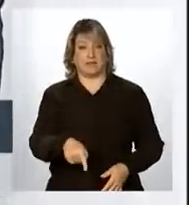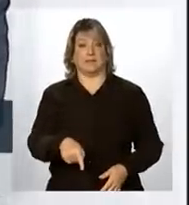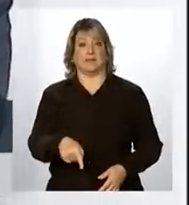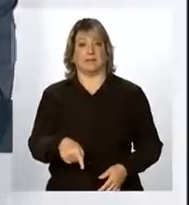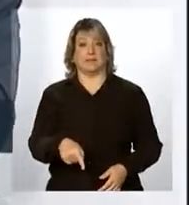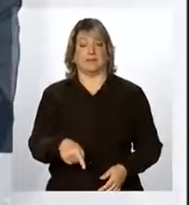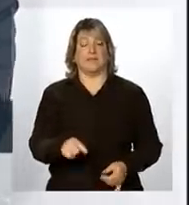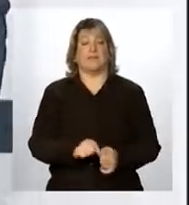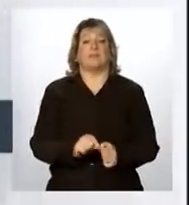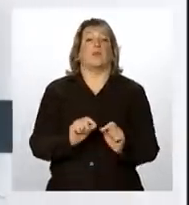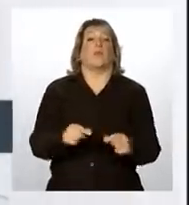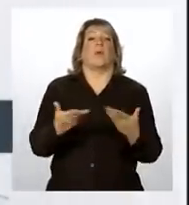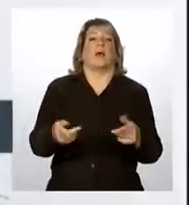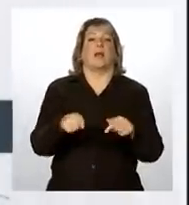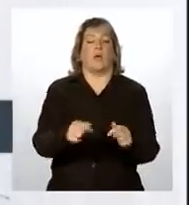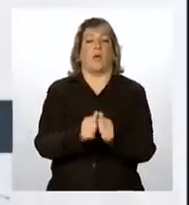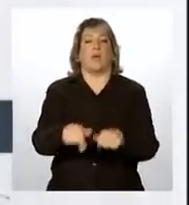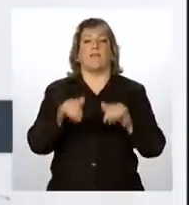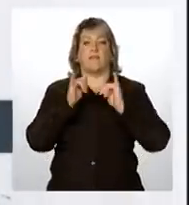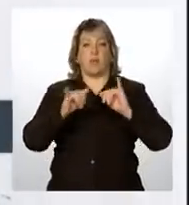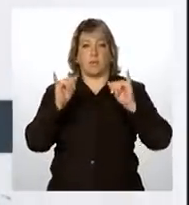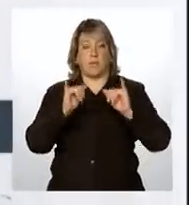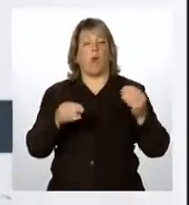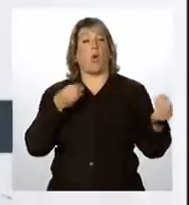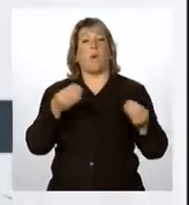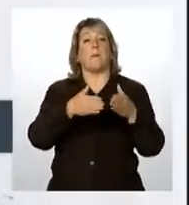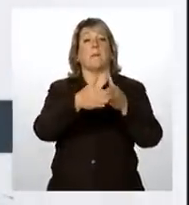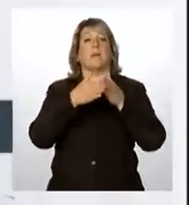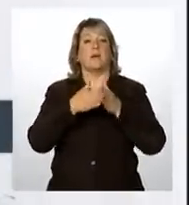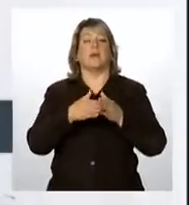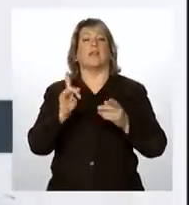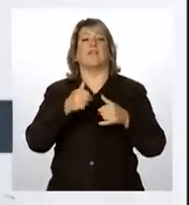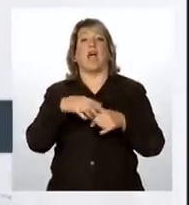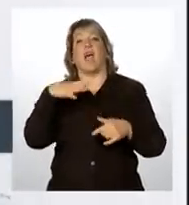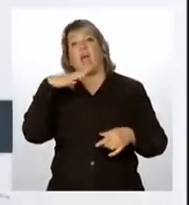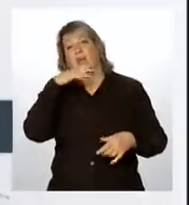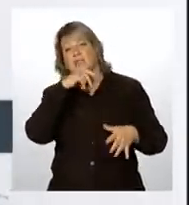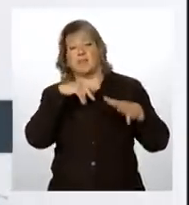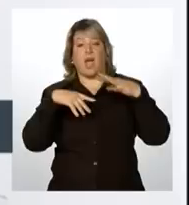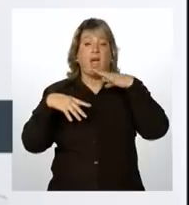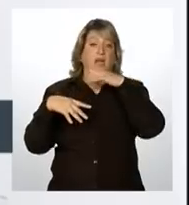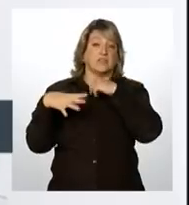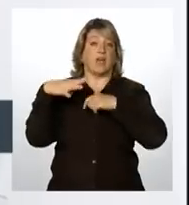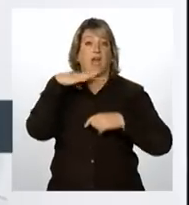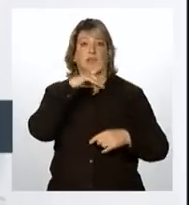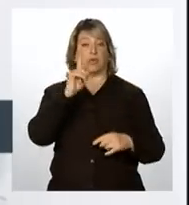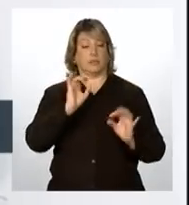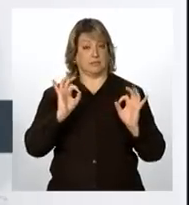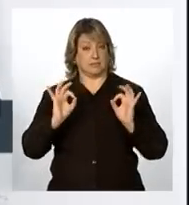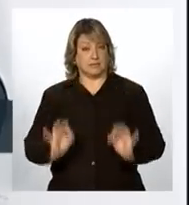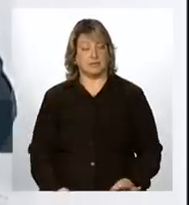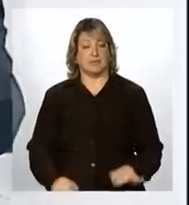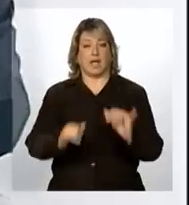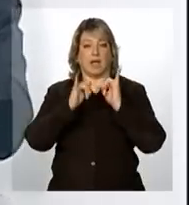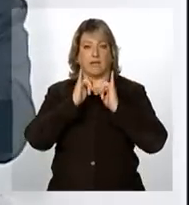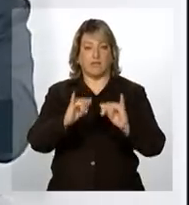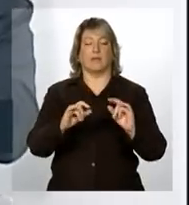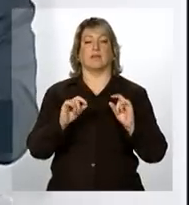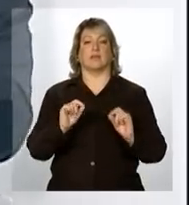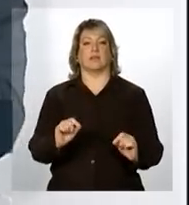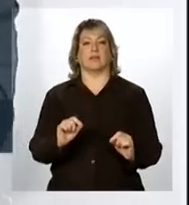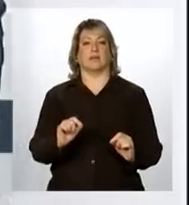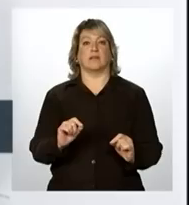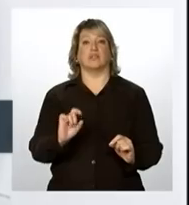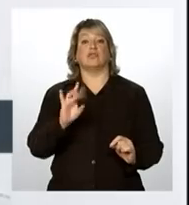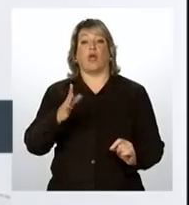iniciativas devem ser requisitadas para não ficar no achismo ou deixando a improvisação imperar